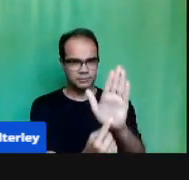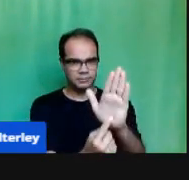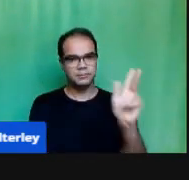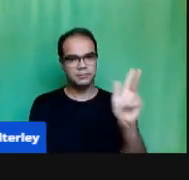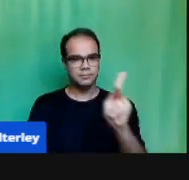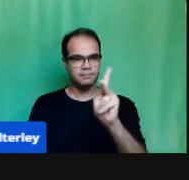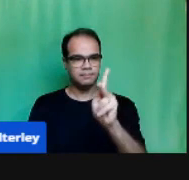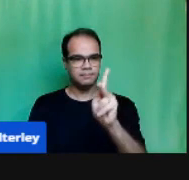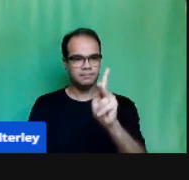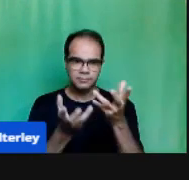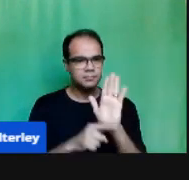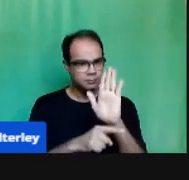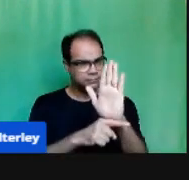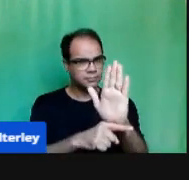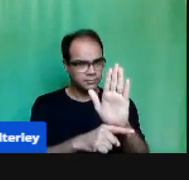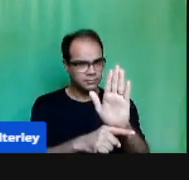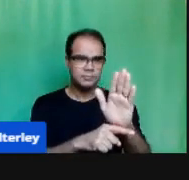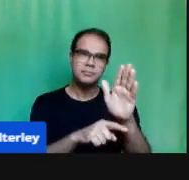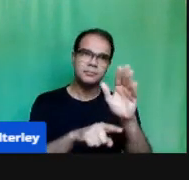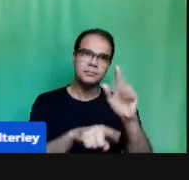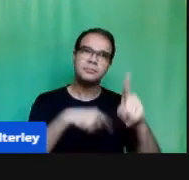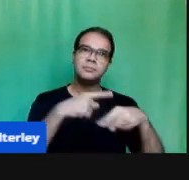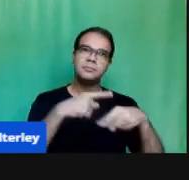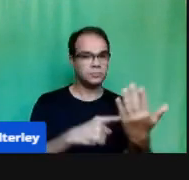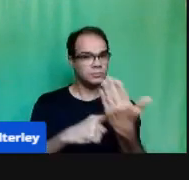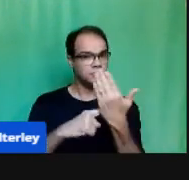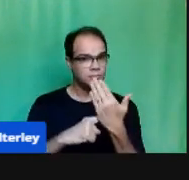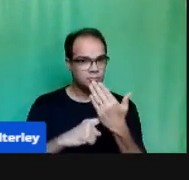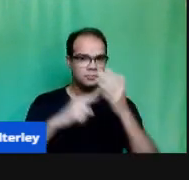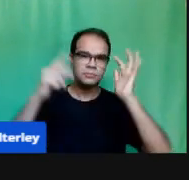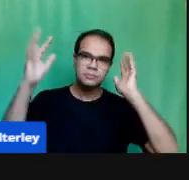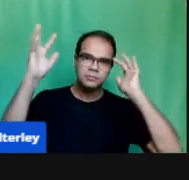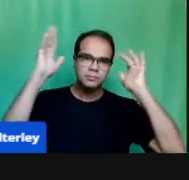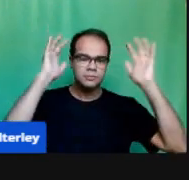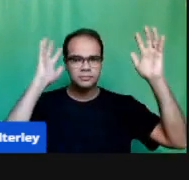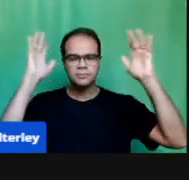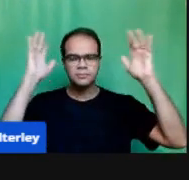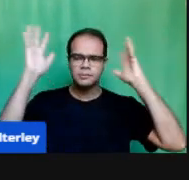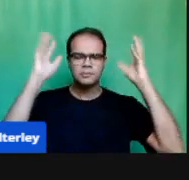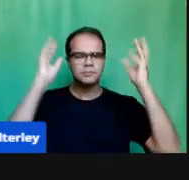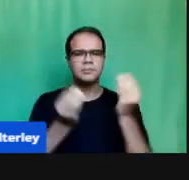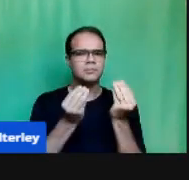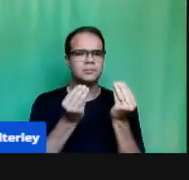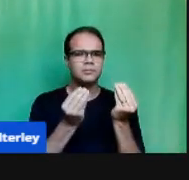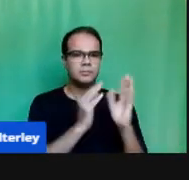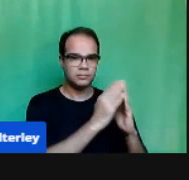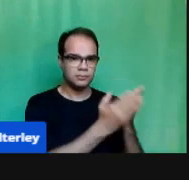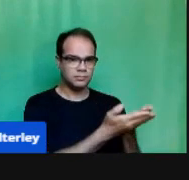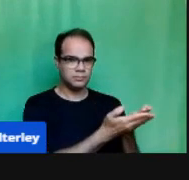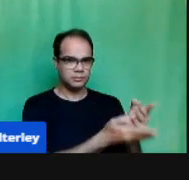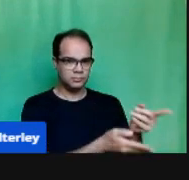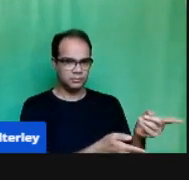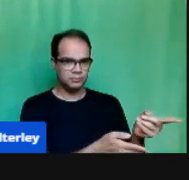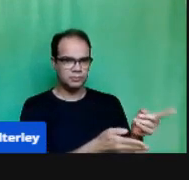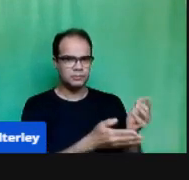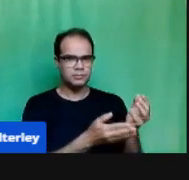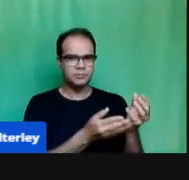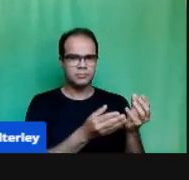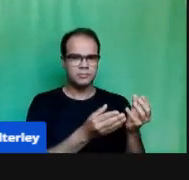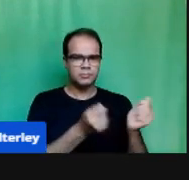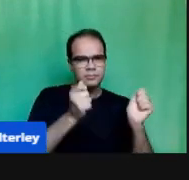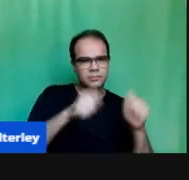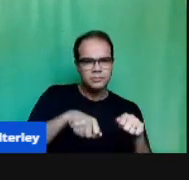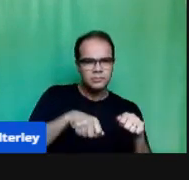contribuir para que nós possamos refletir como a escola lá tem feito esse trabalho, se é